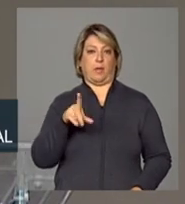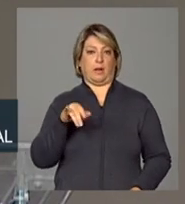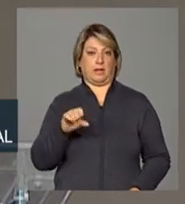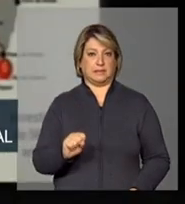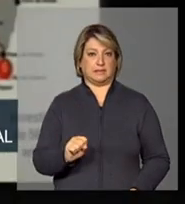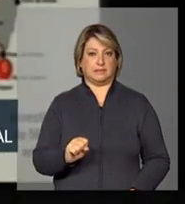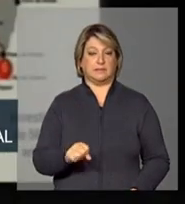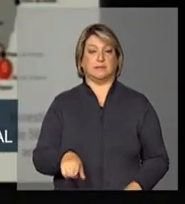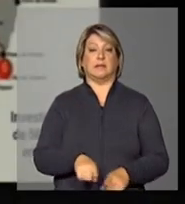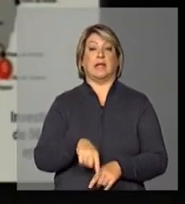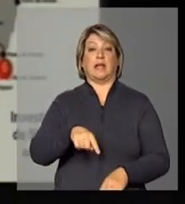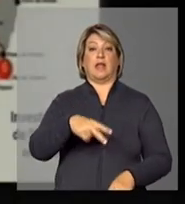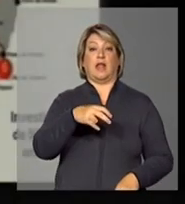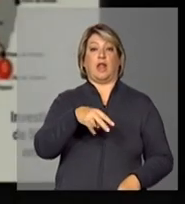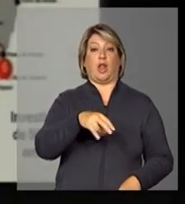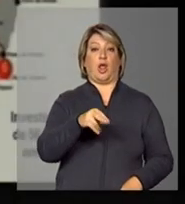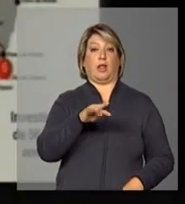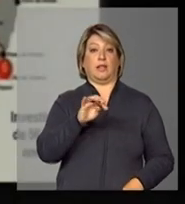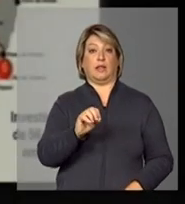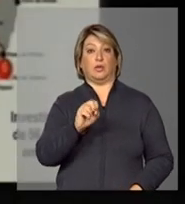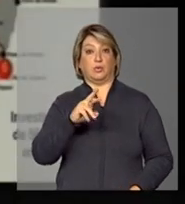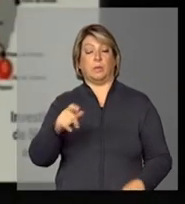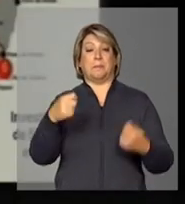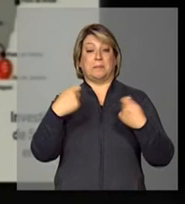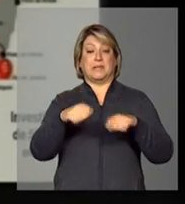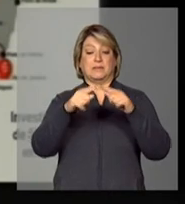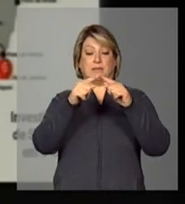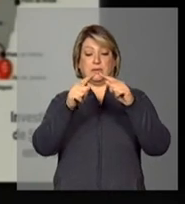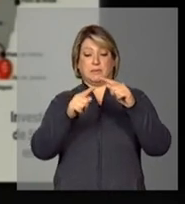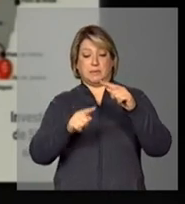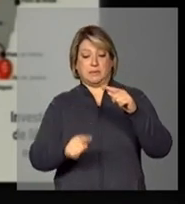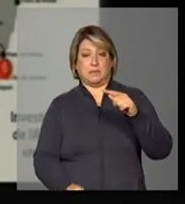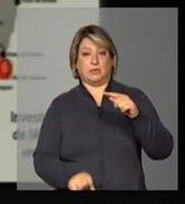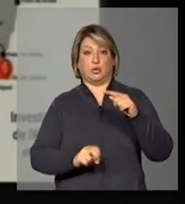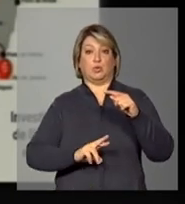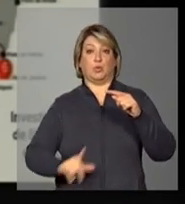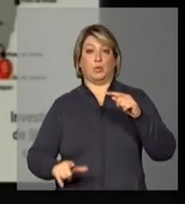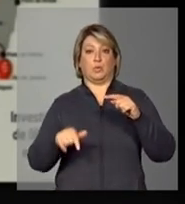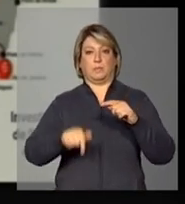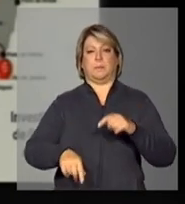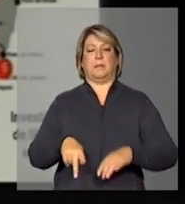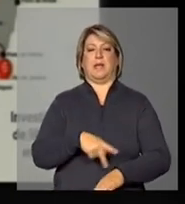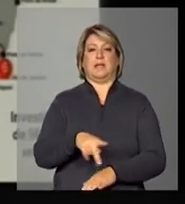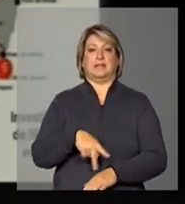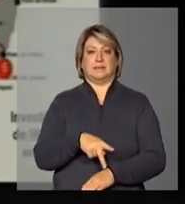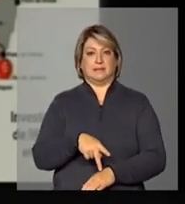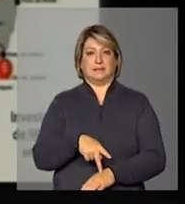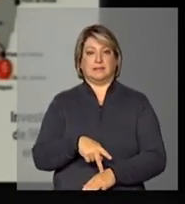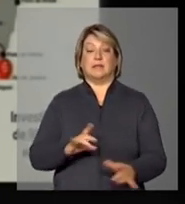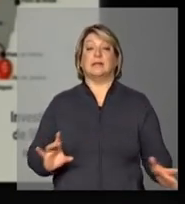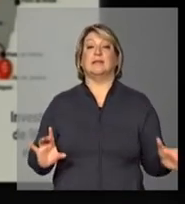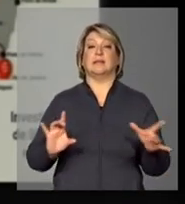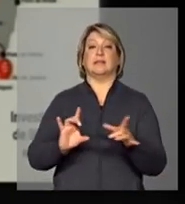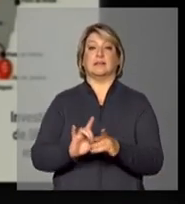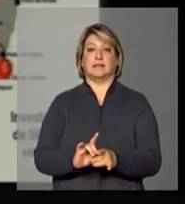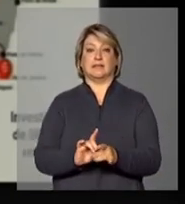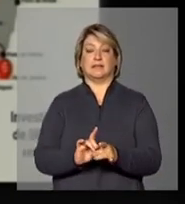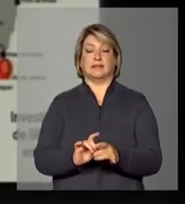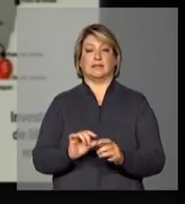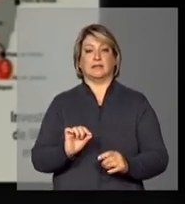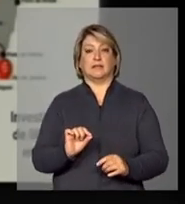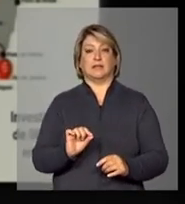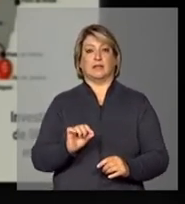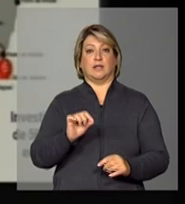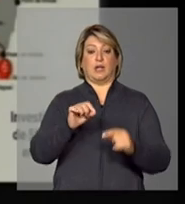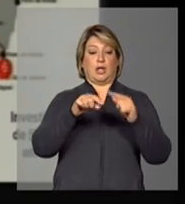precisa descer para o sul do país e integrar de